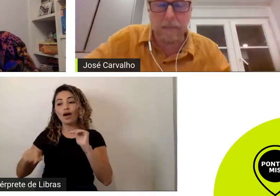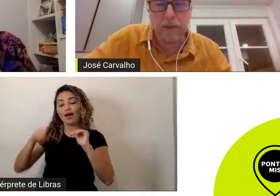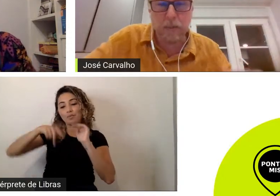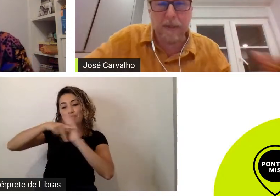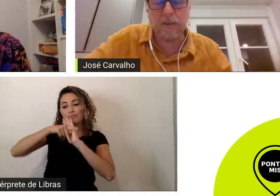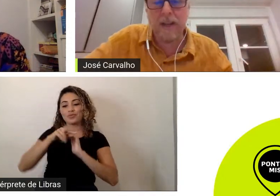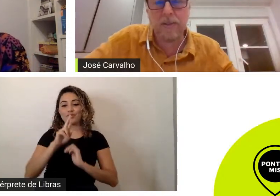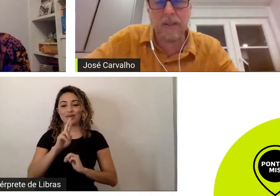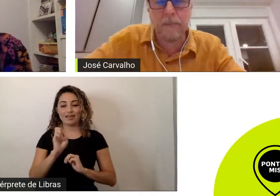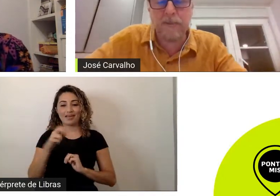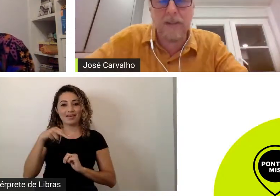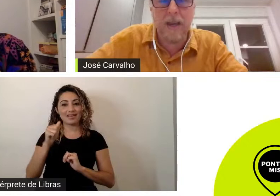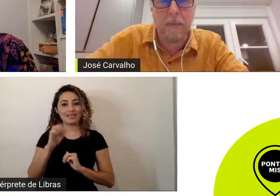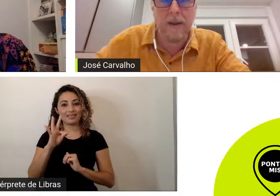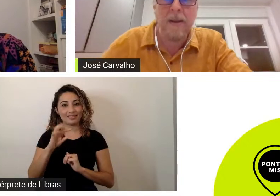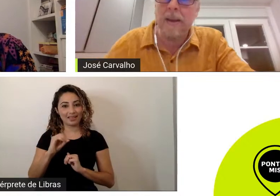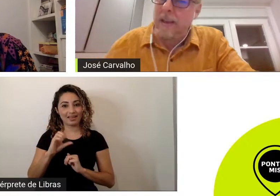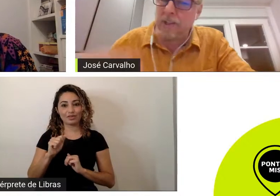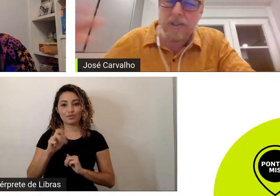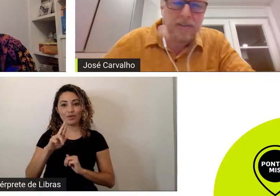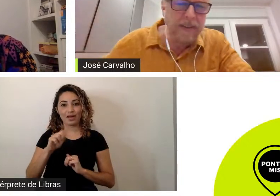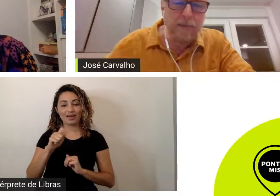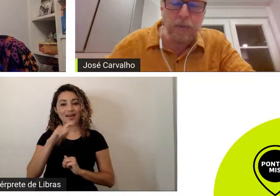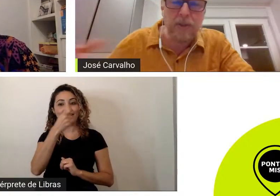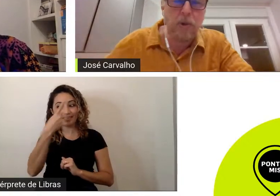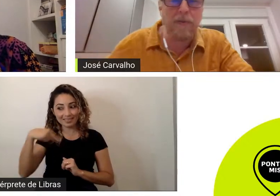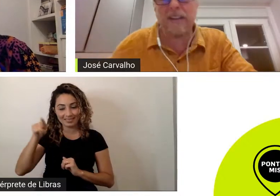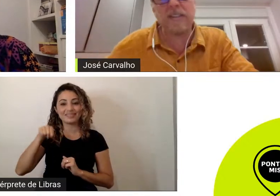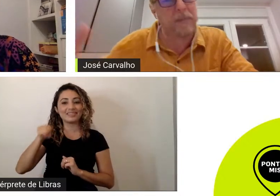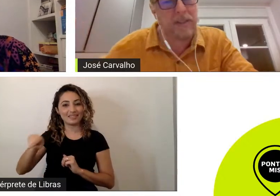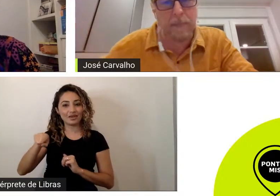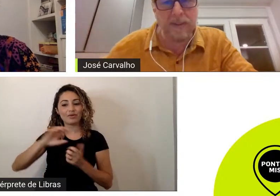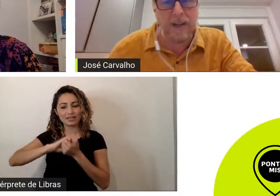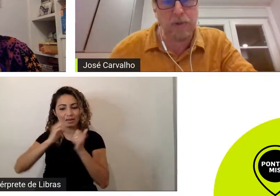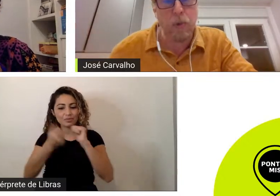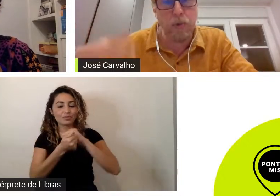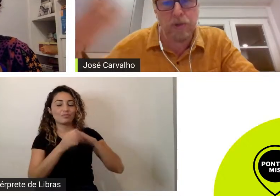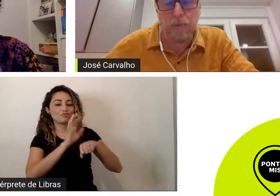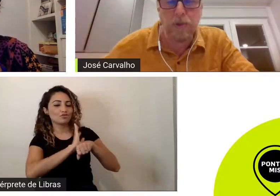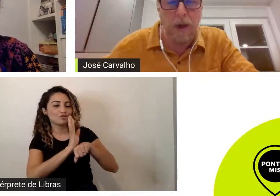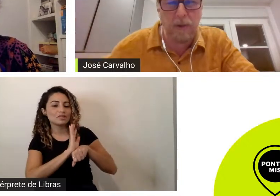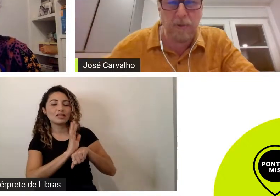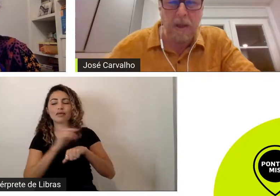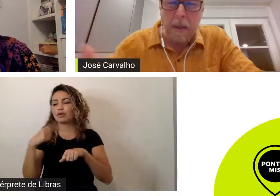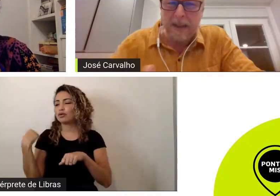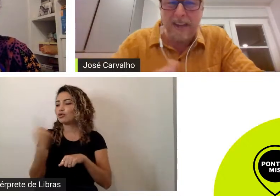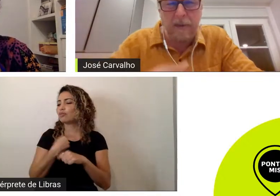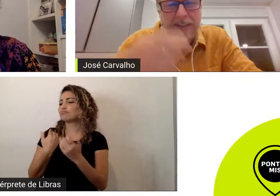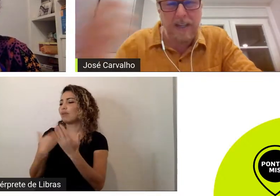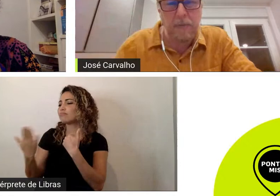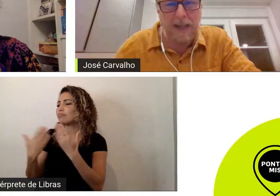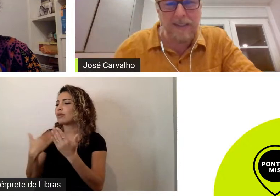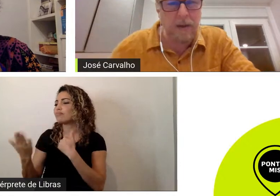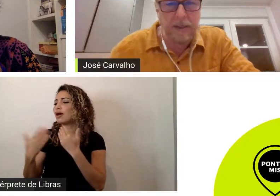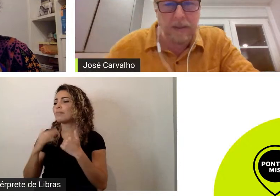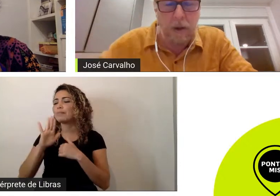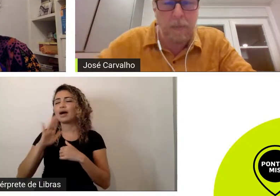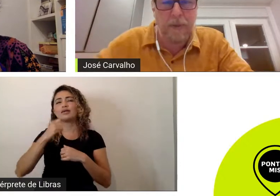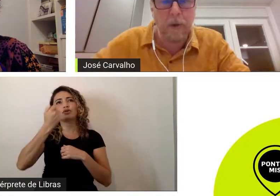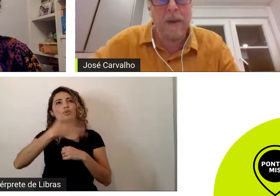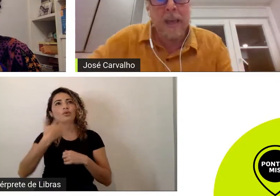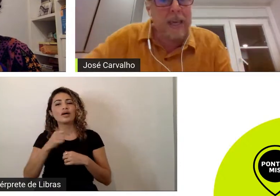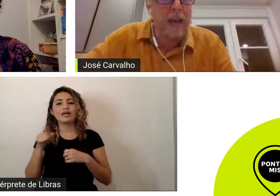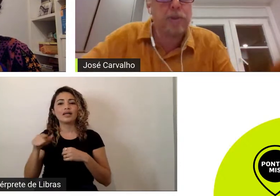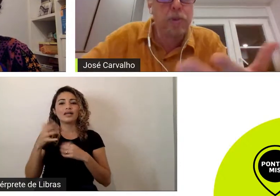adaptação também de um personagem dele pro cinema a gente teve muitas conversas mas depois ele achou o custo muito alto porque ele queria fazer a animação e